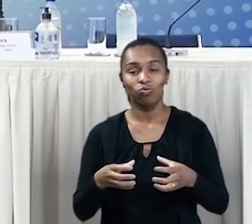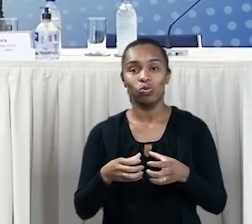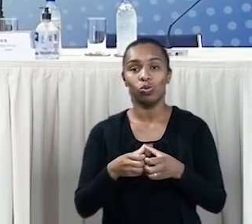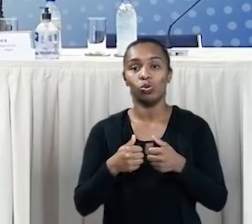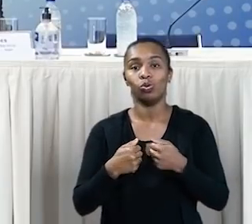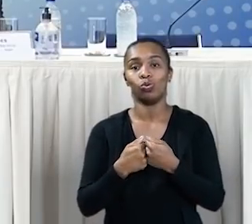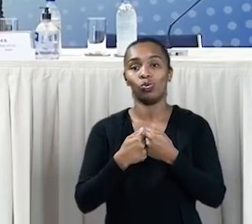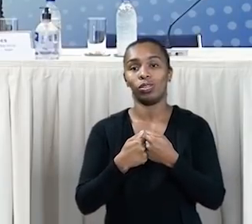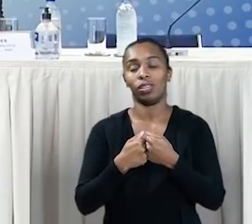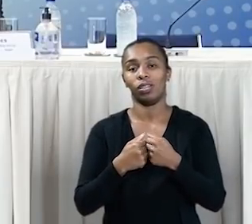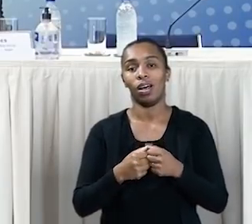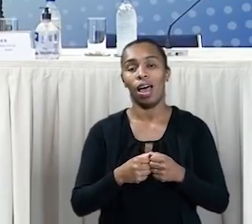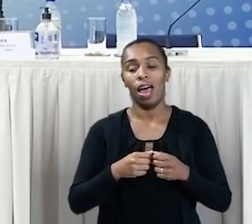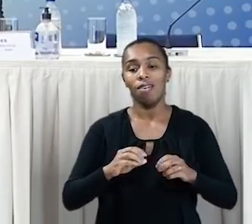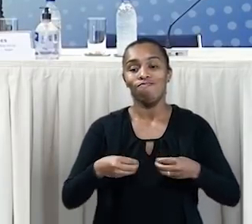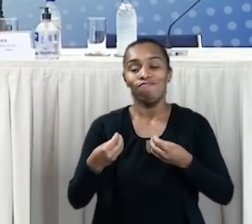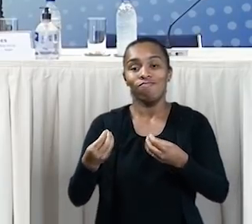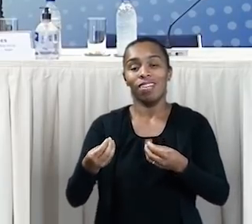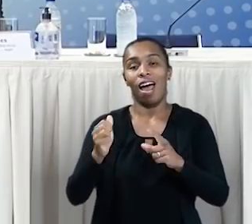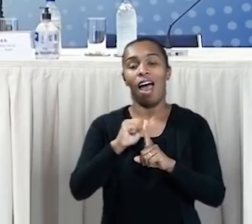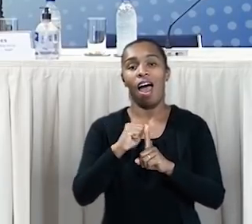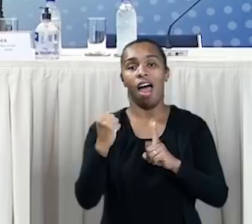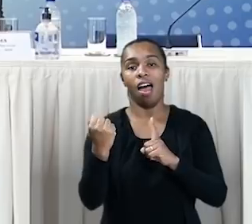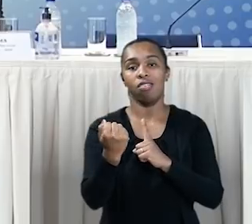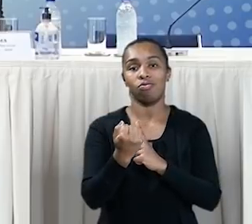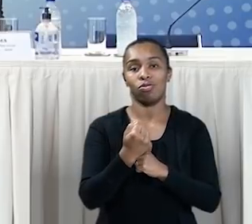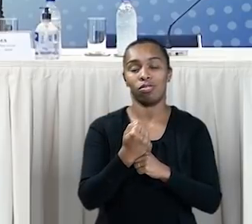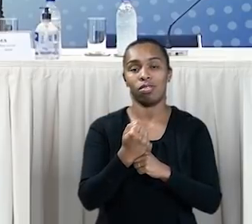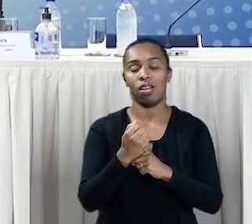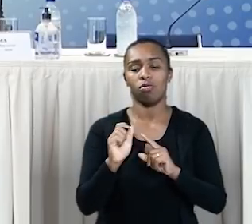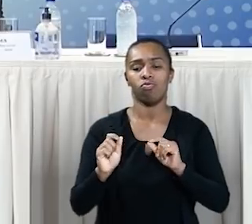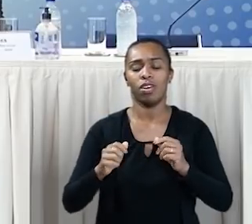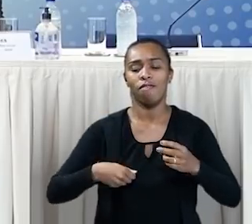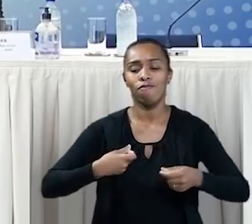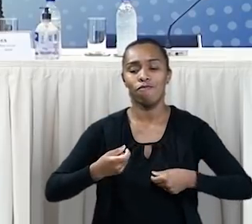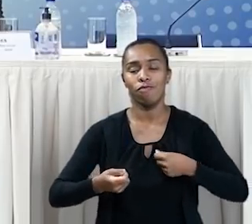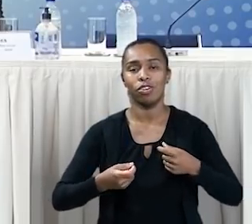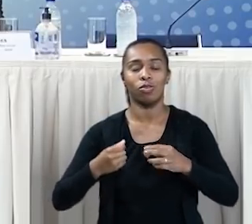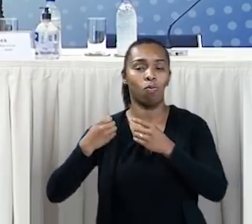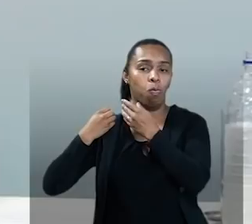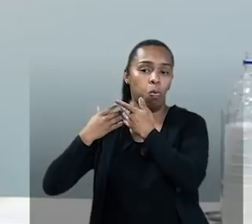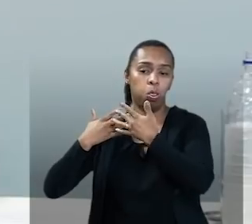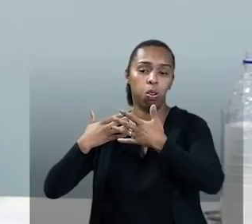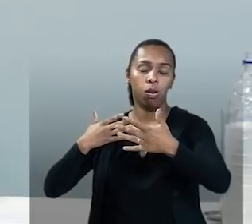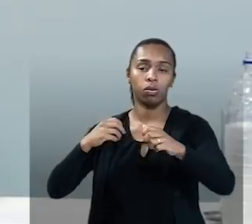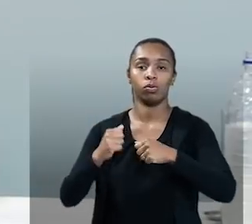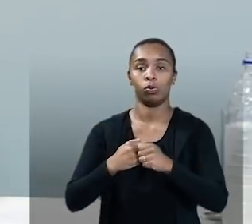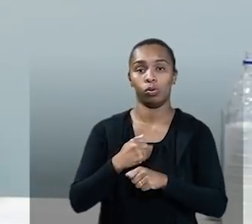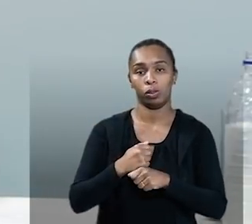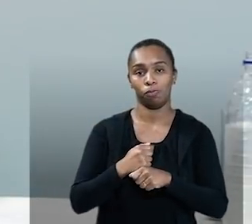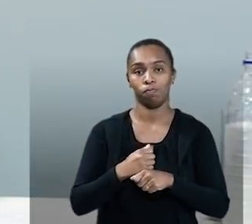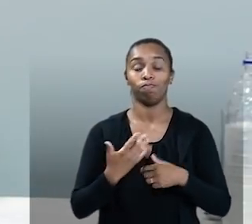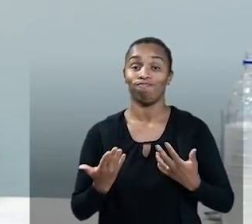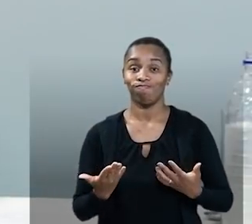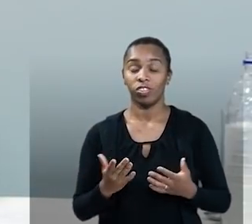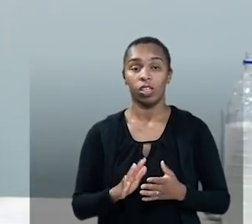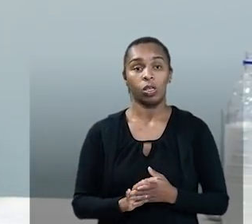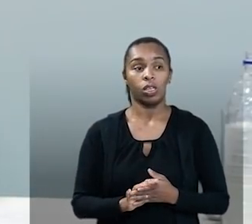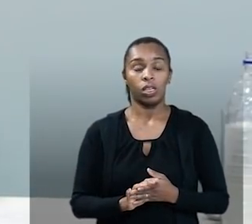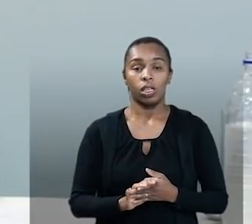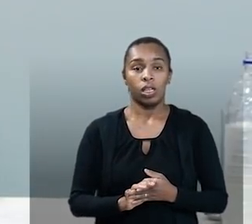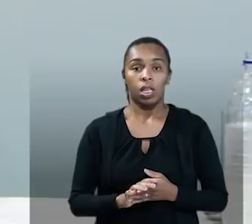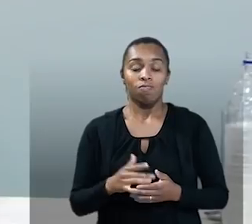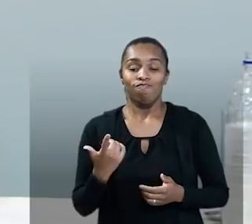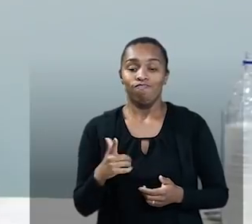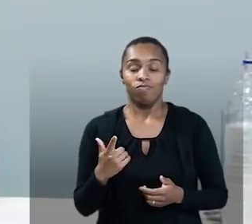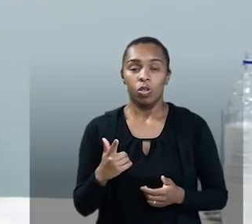e entregando à sociedade, devolvendo à sociedade aquilo que foi investido ao longo de anos. Portanto, não houve e não está